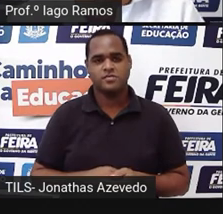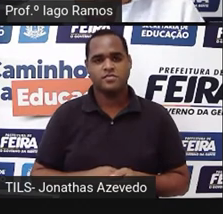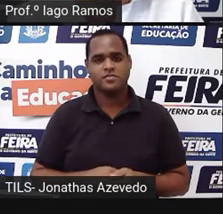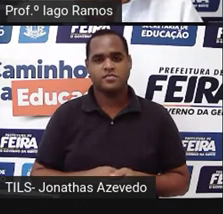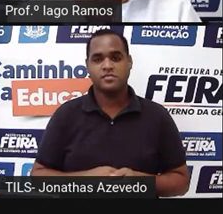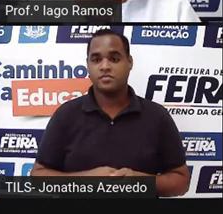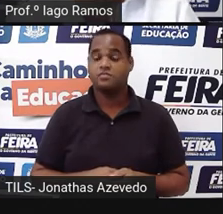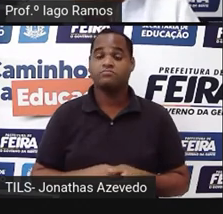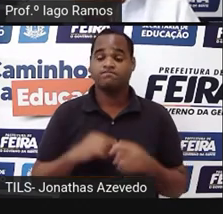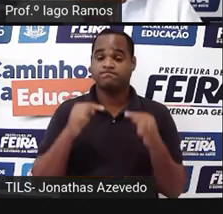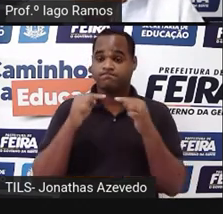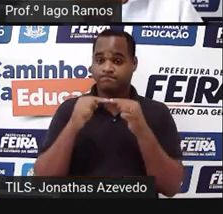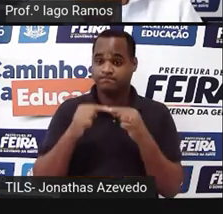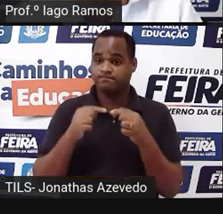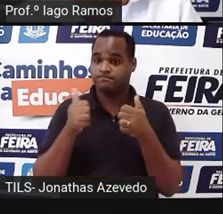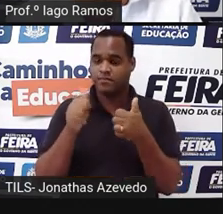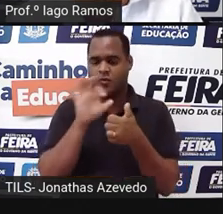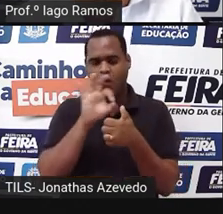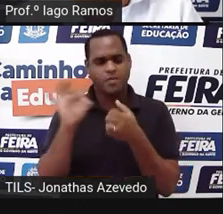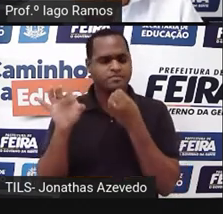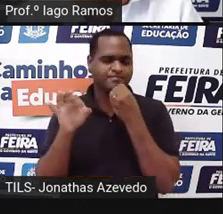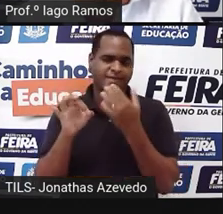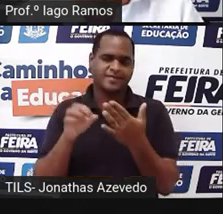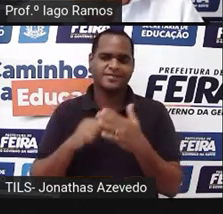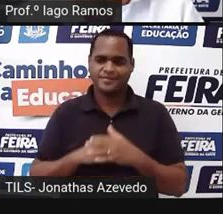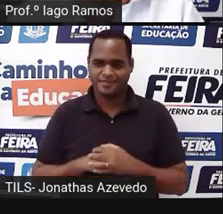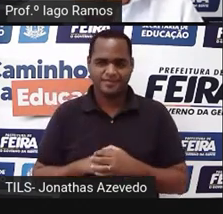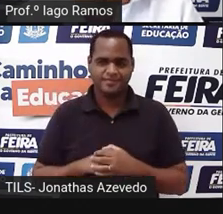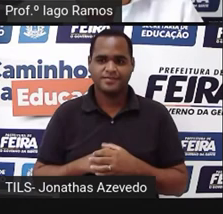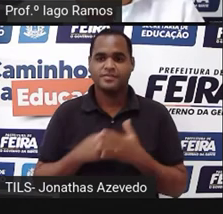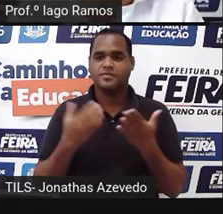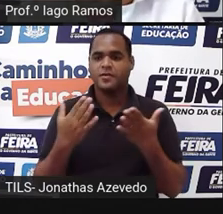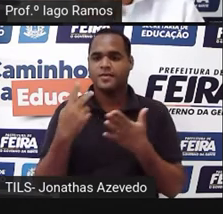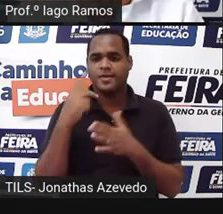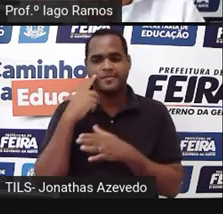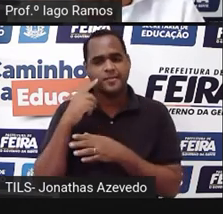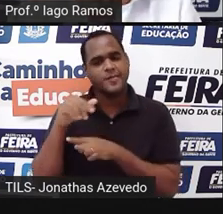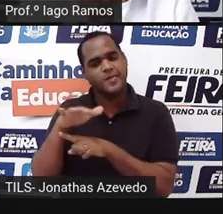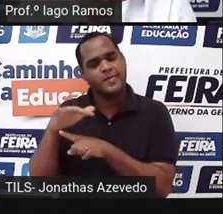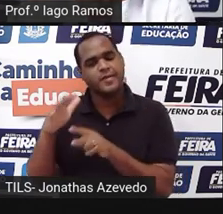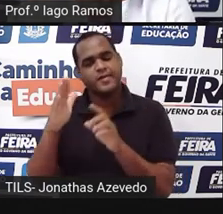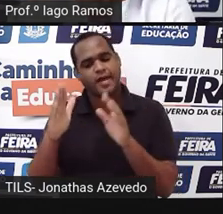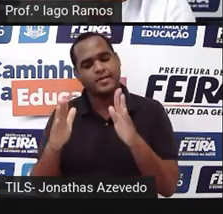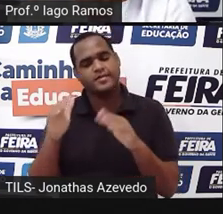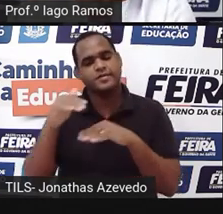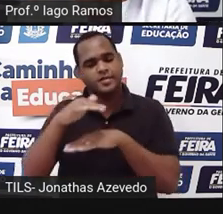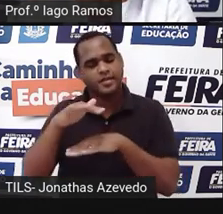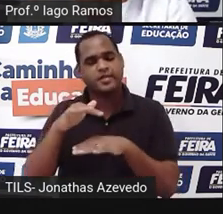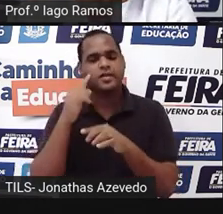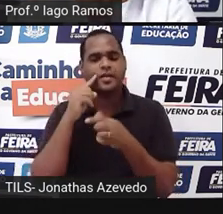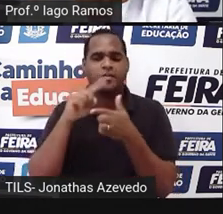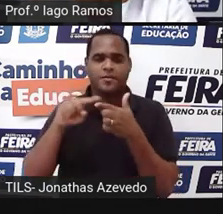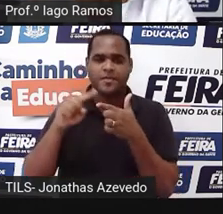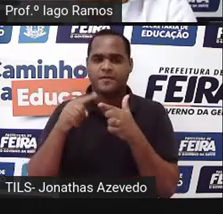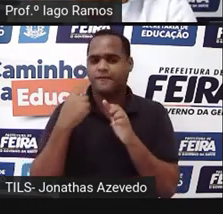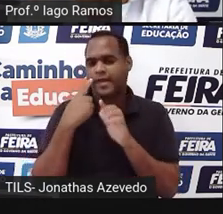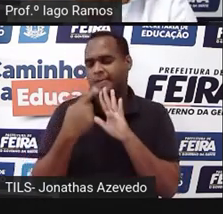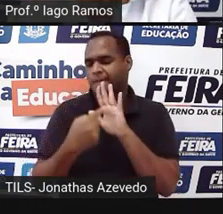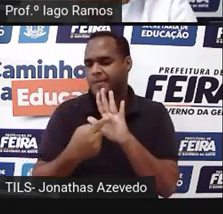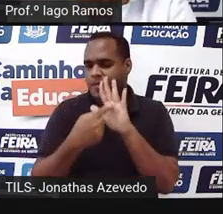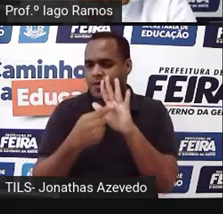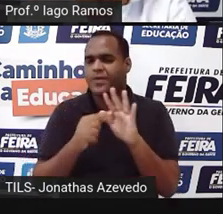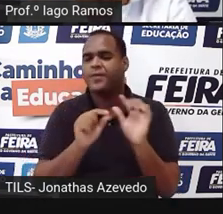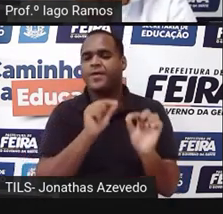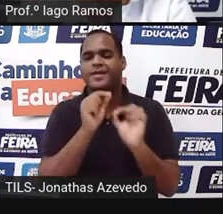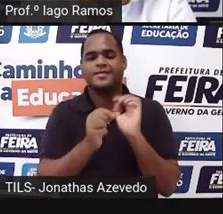beleza ótimo bacana agora eu vou calcular o perímetro porque né no problema pede pra você encontrar esse